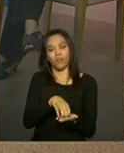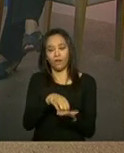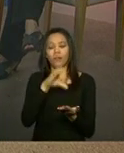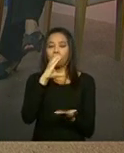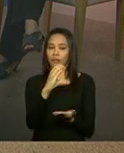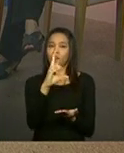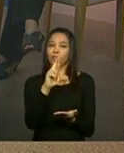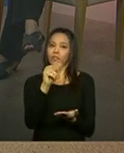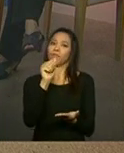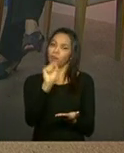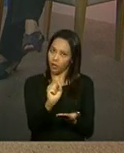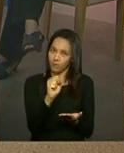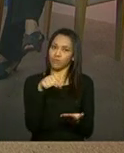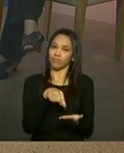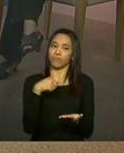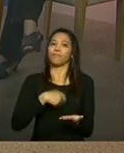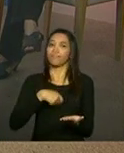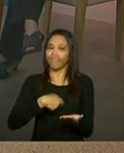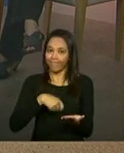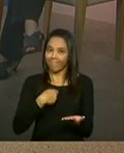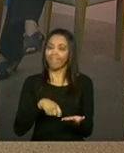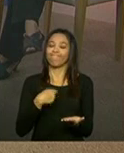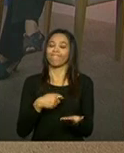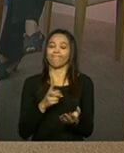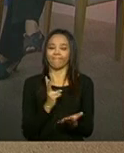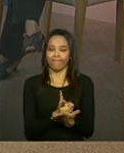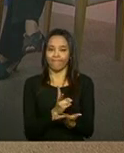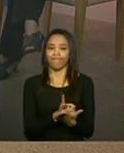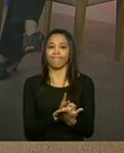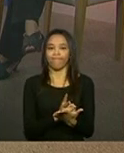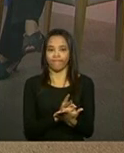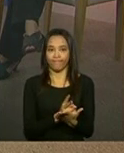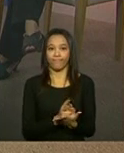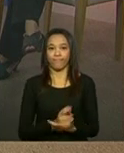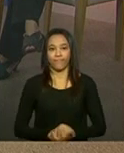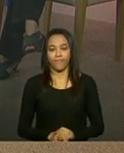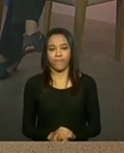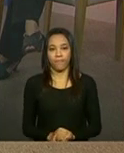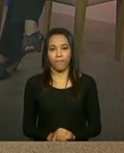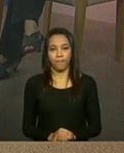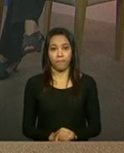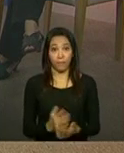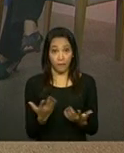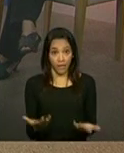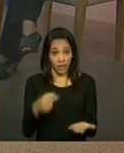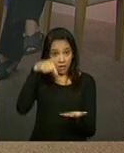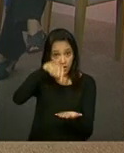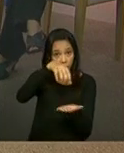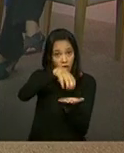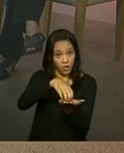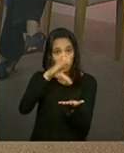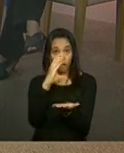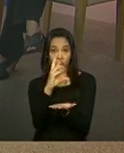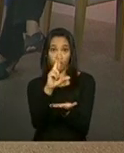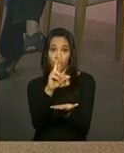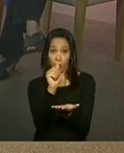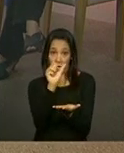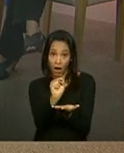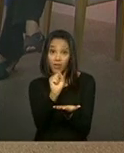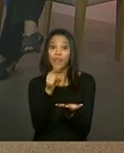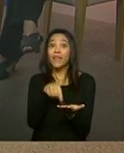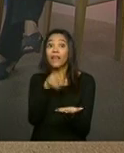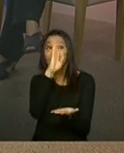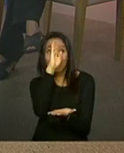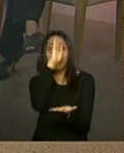não seja o CRAS. Mas, de qualquer forma, a referência é o CRAS. Exatamente. E o CRAS, ele é referência para toda a rede. Então, é